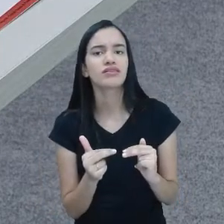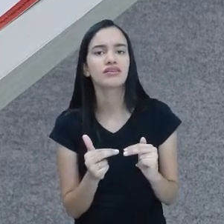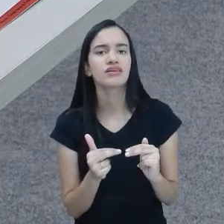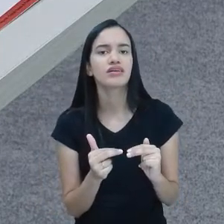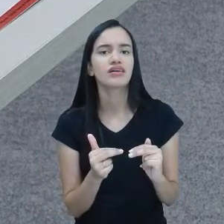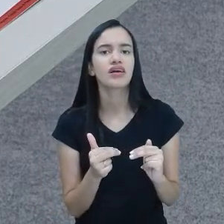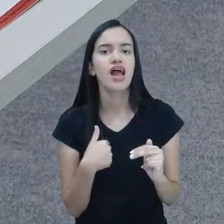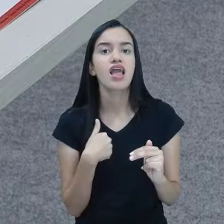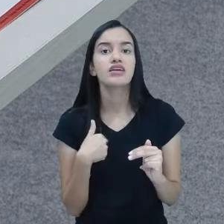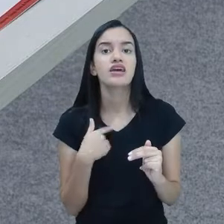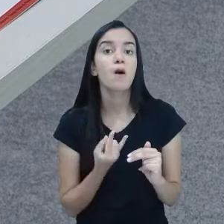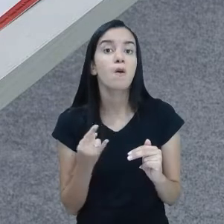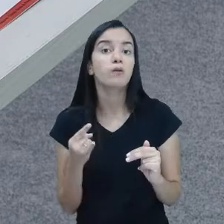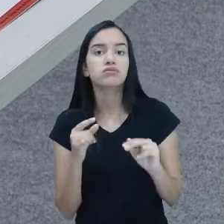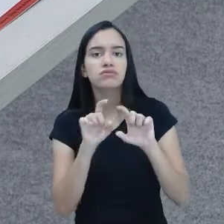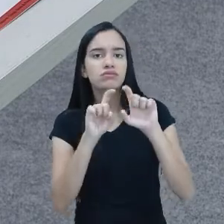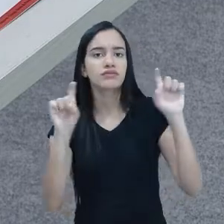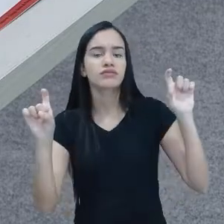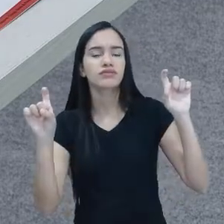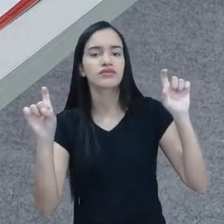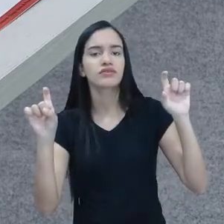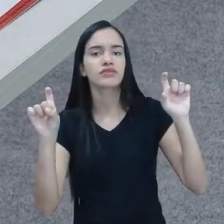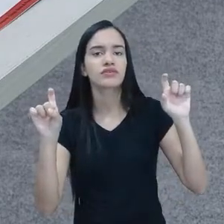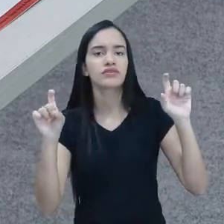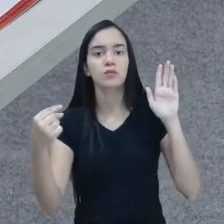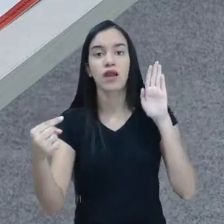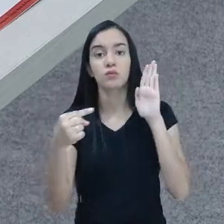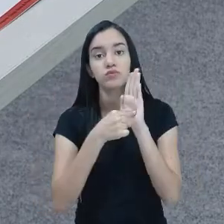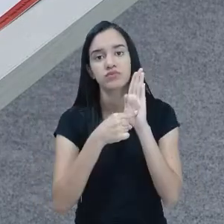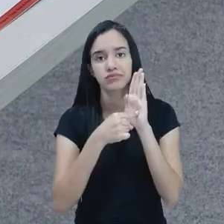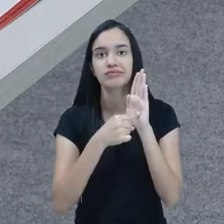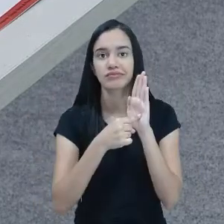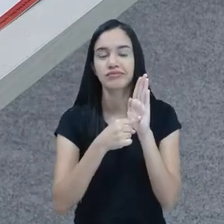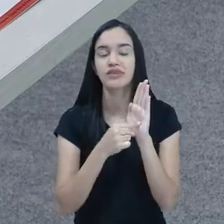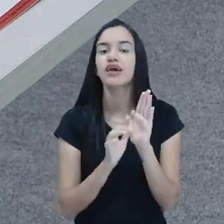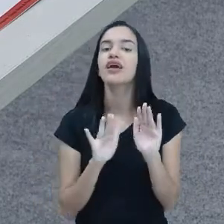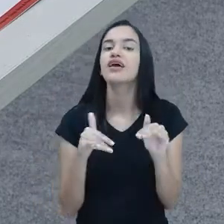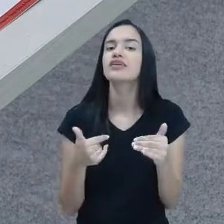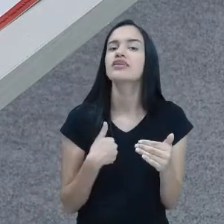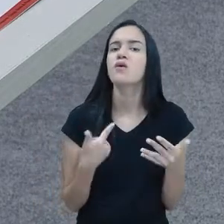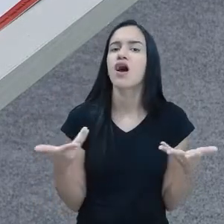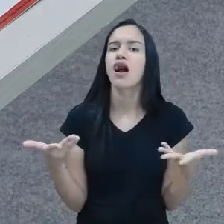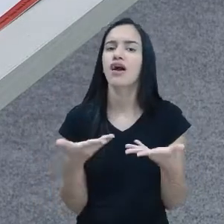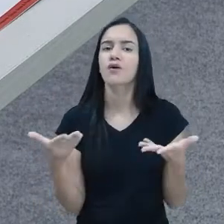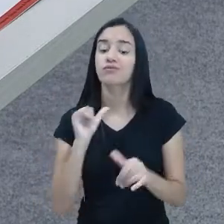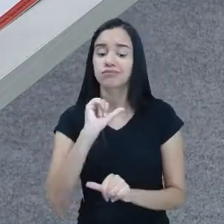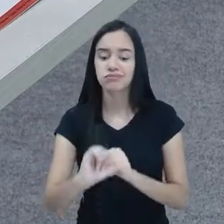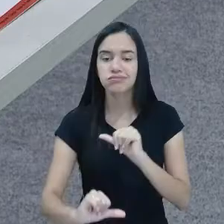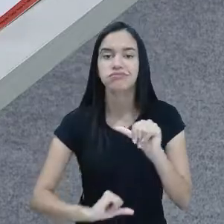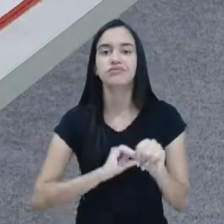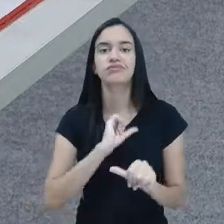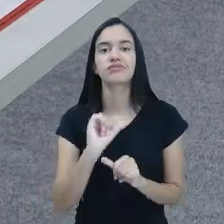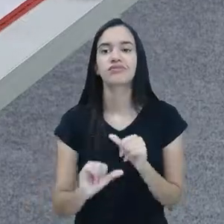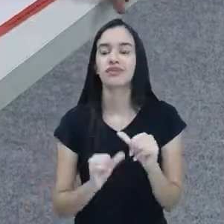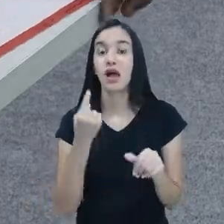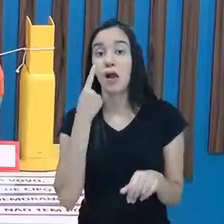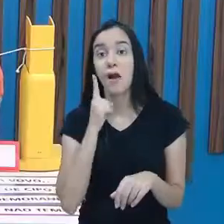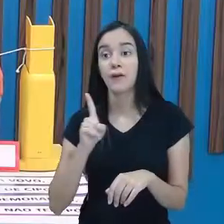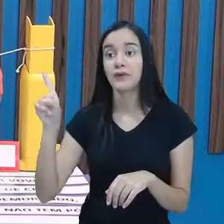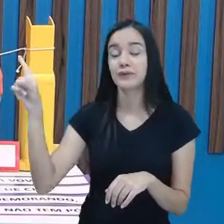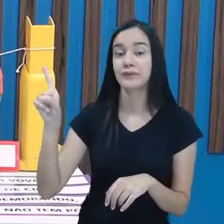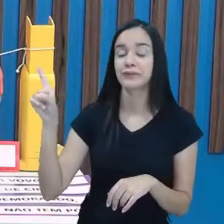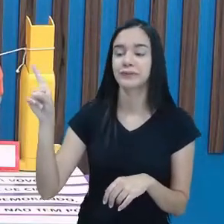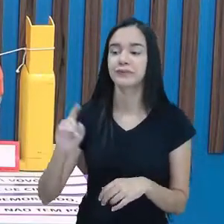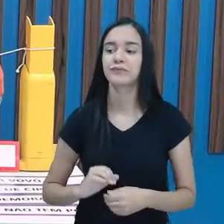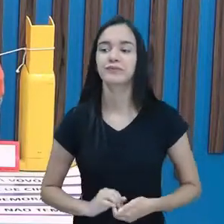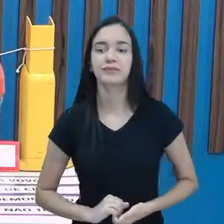é a última frase porque está o ponto final. Isso mesmo. Então, a gente agora vai trocar, não é isso? Isso. Pegar essa frase aqui e botar